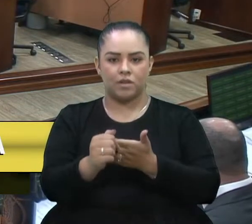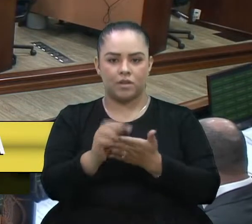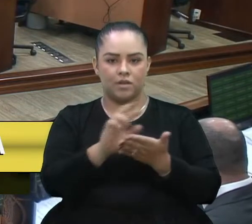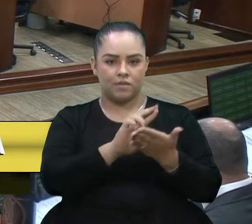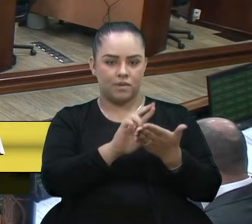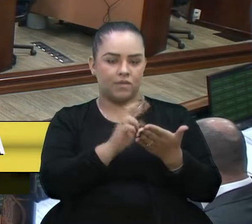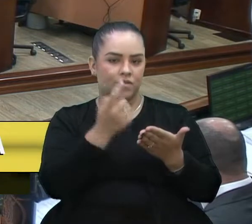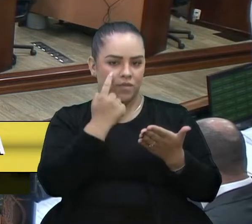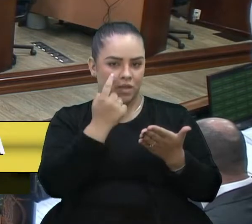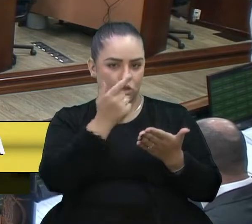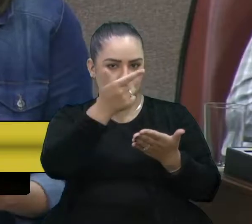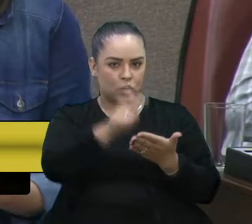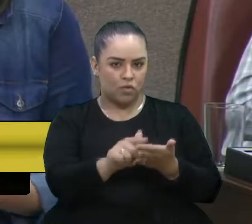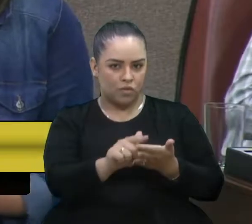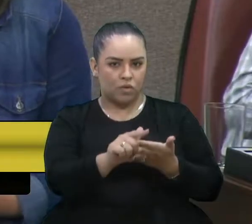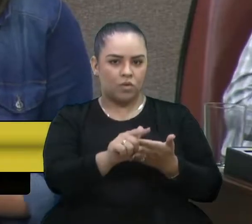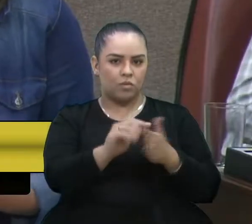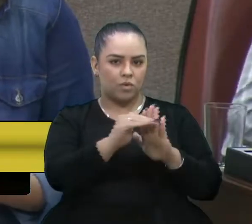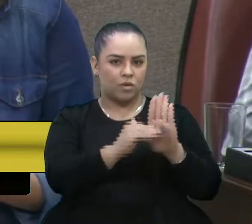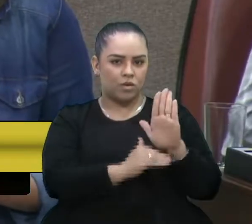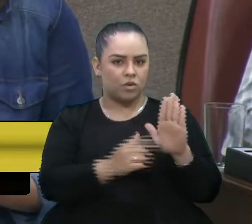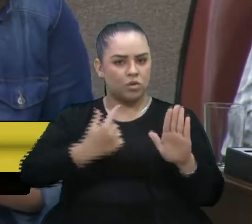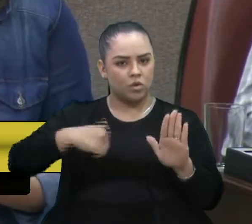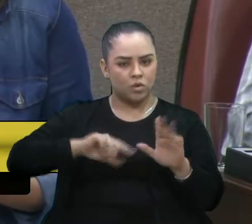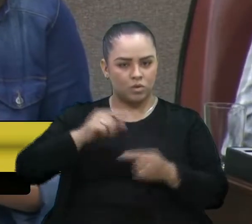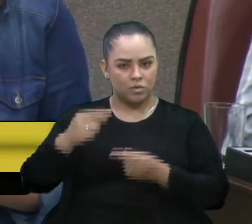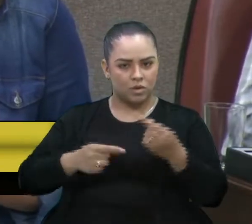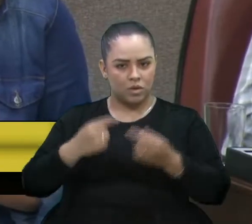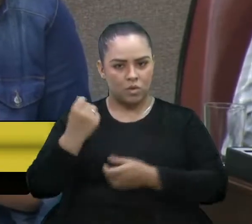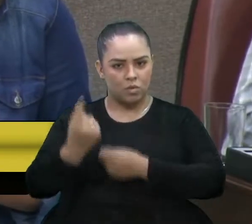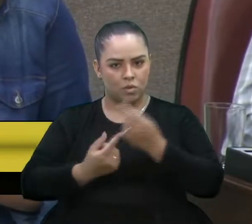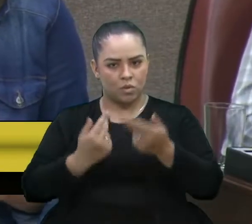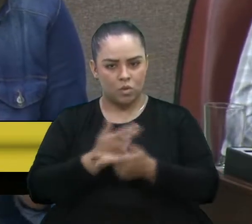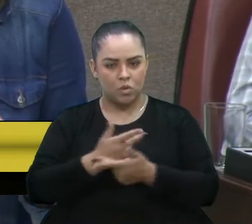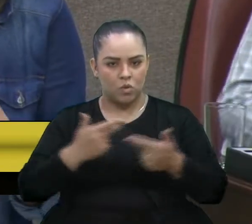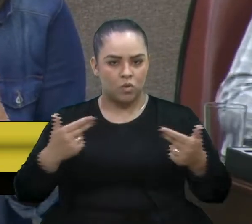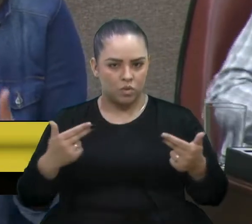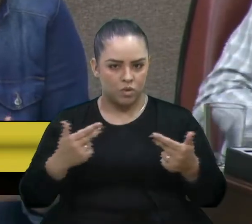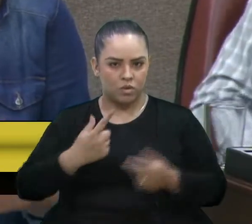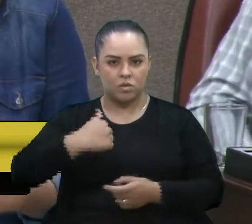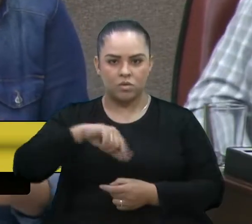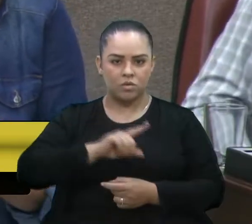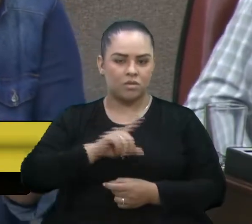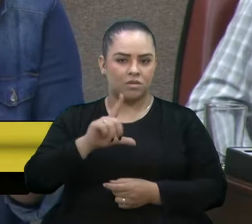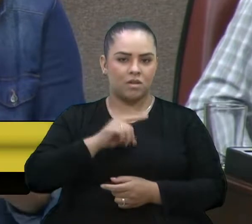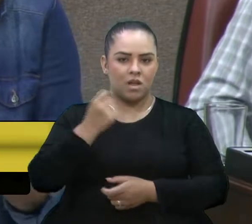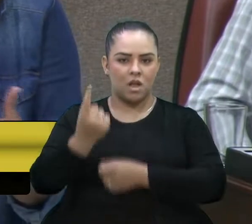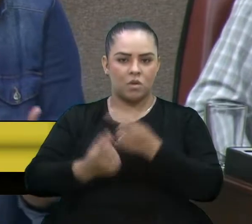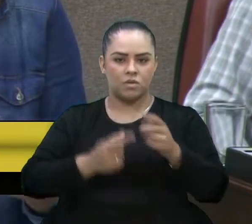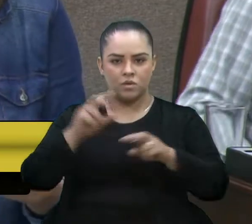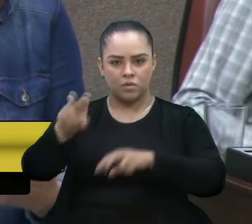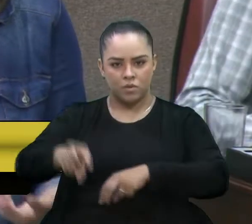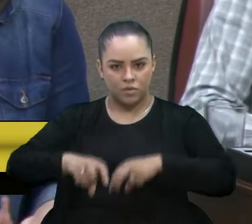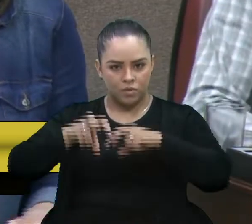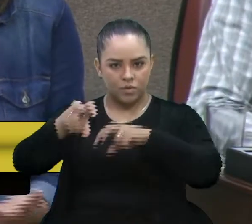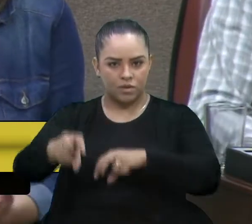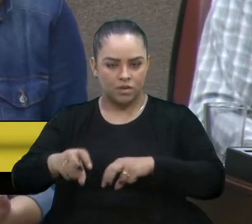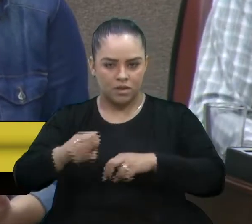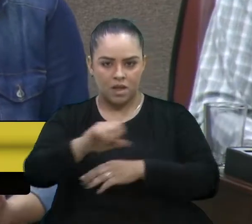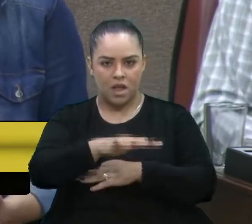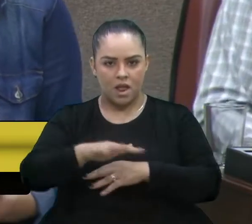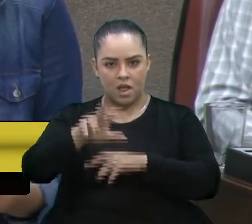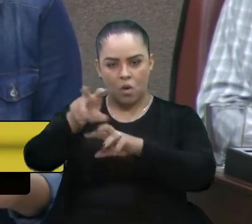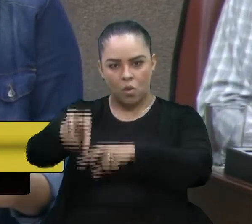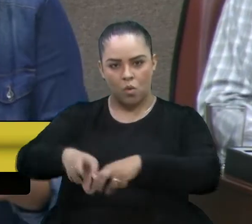discutíamos muitas situações em que nós tínhamos agricultores, pessoas que moravam em zona rural, quer